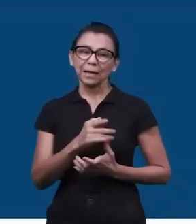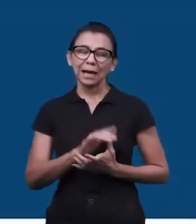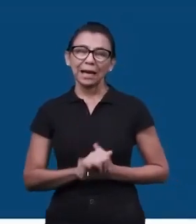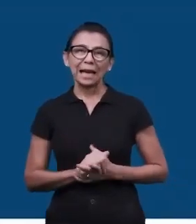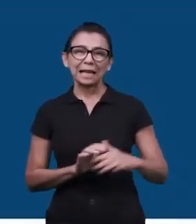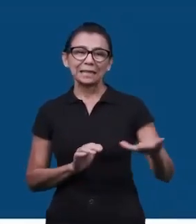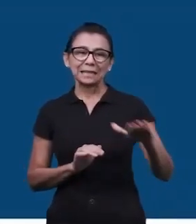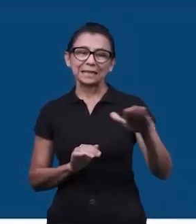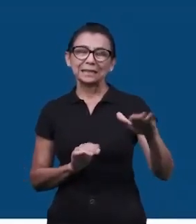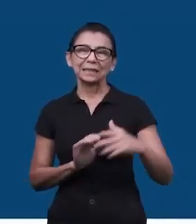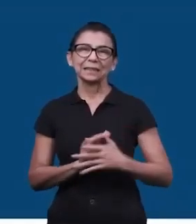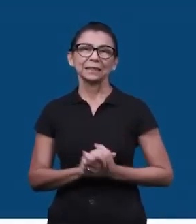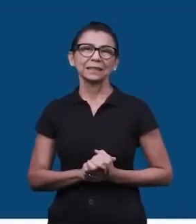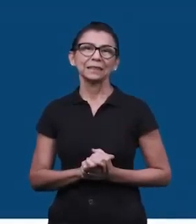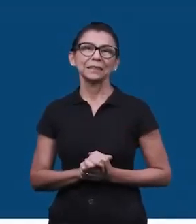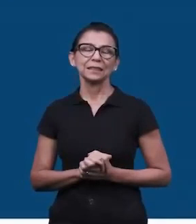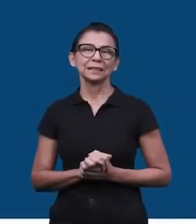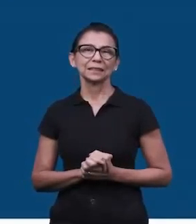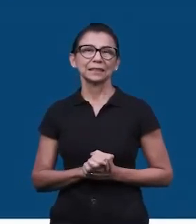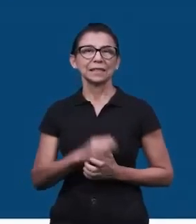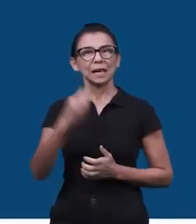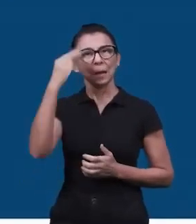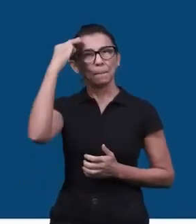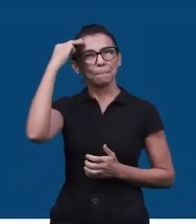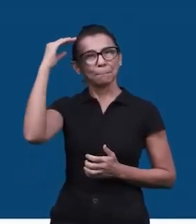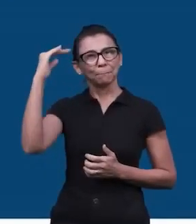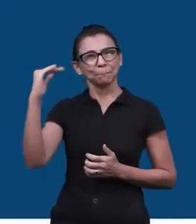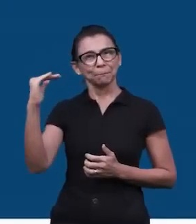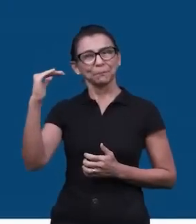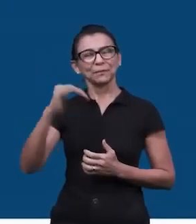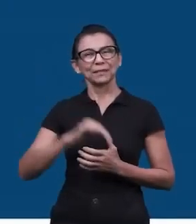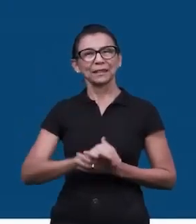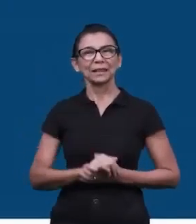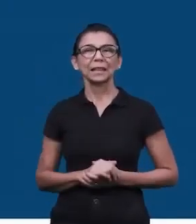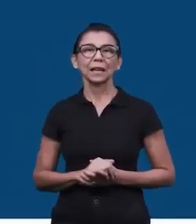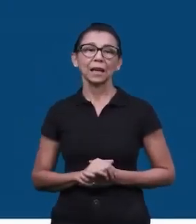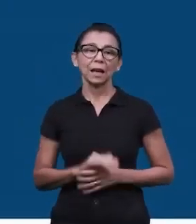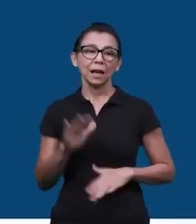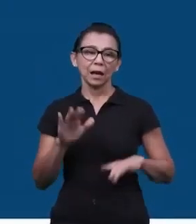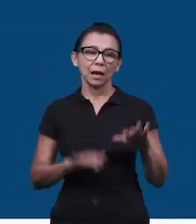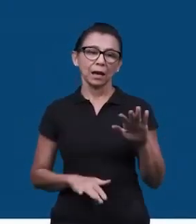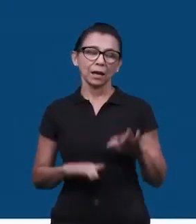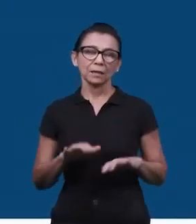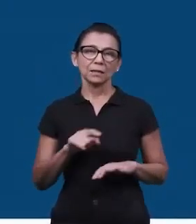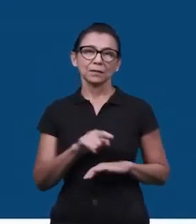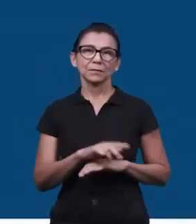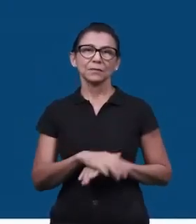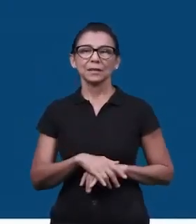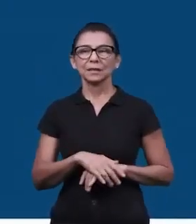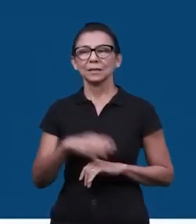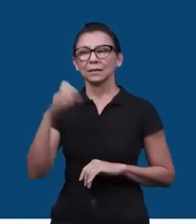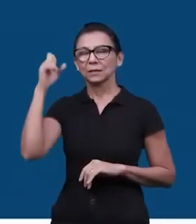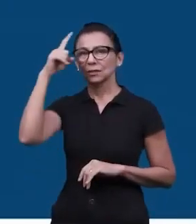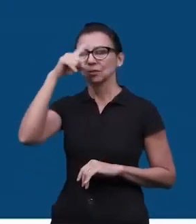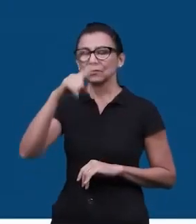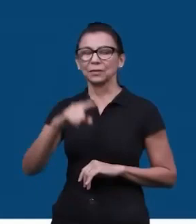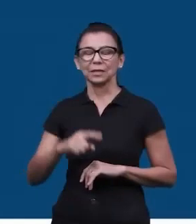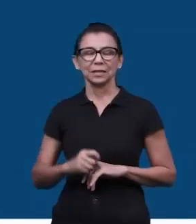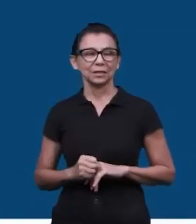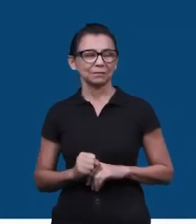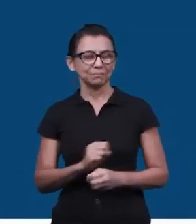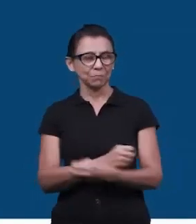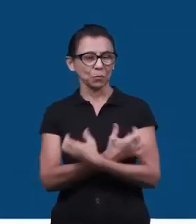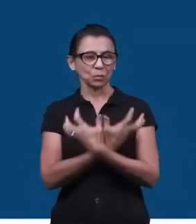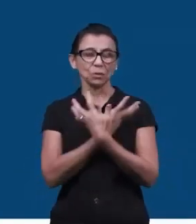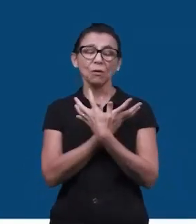maturidade emocional, então elas às vezes podem ter dificuldades de lidarem com as suas